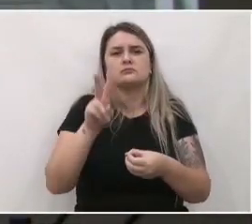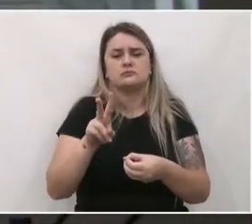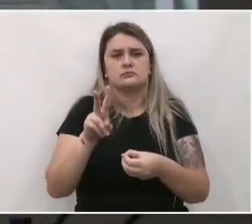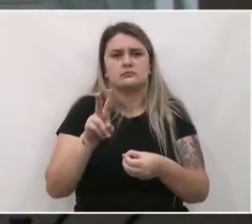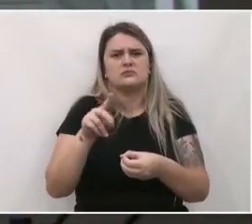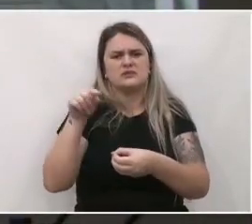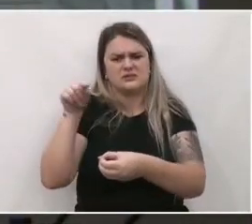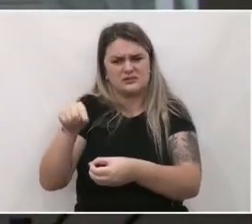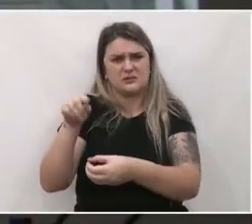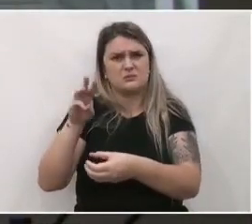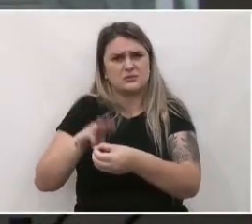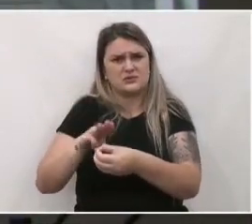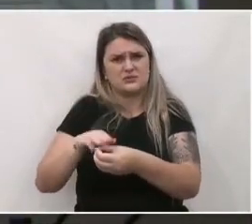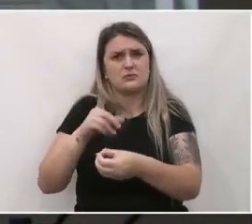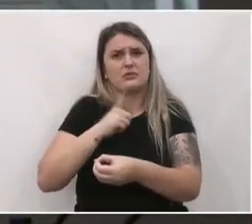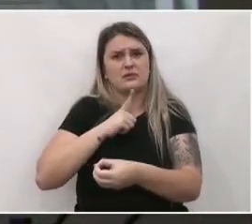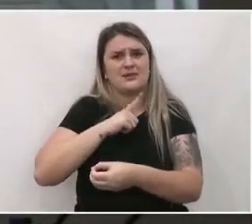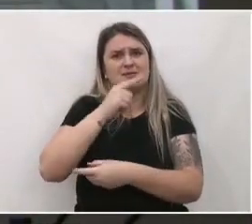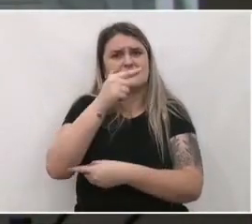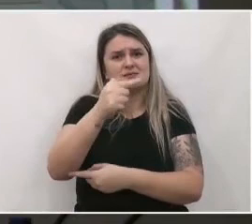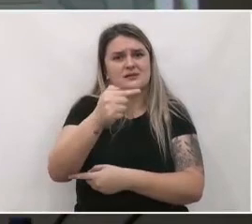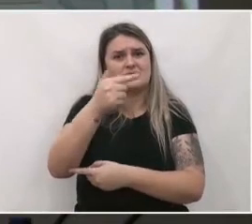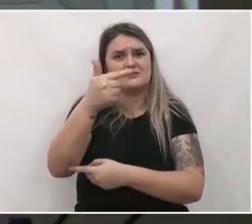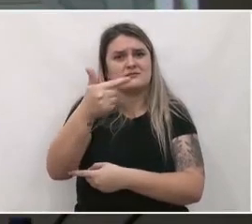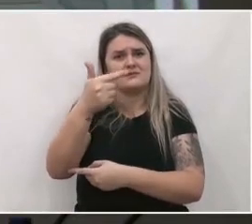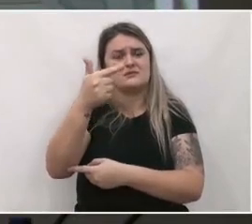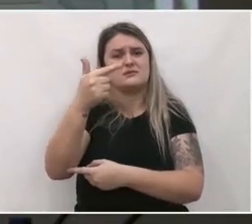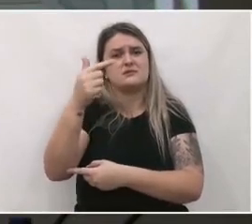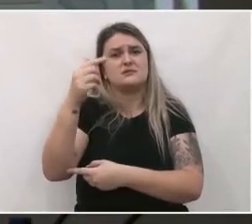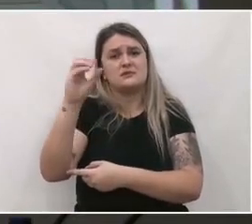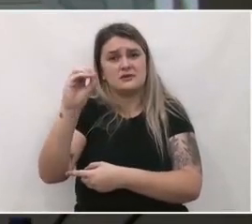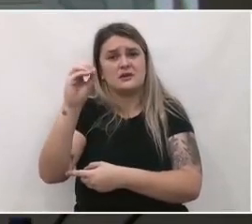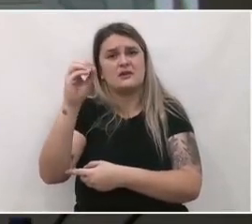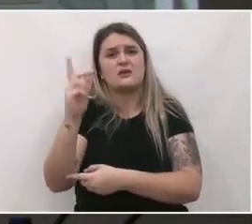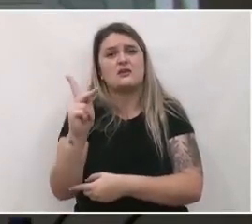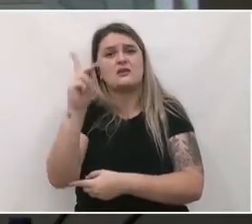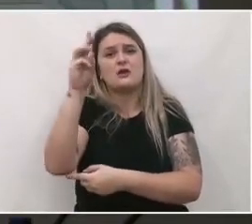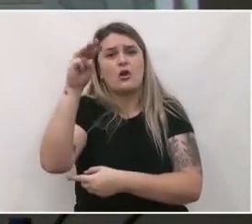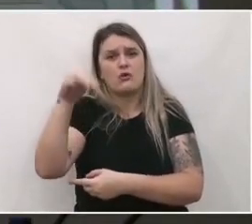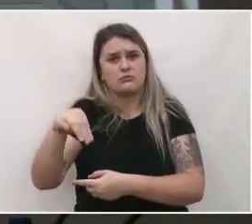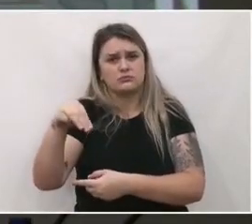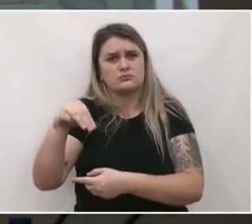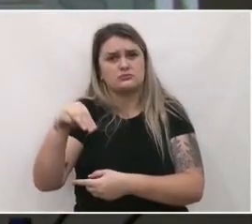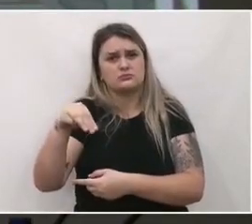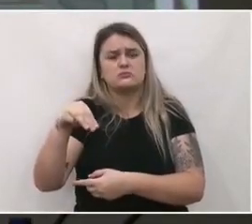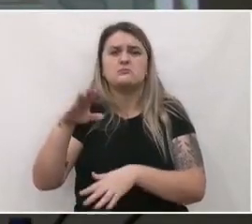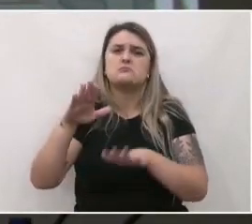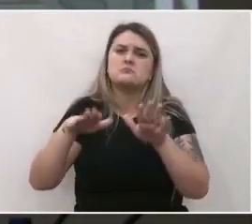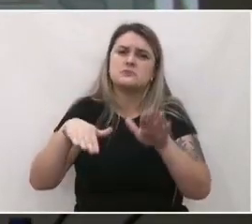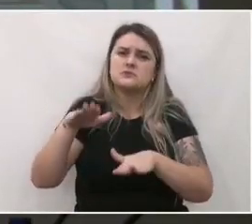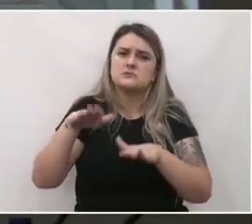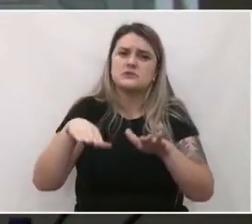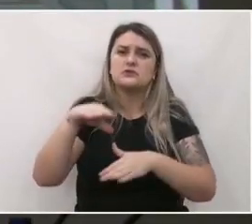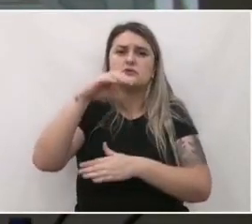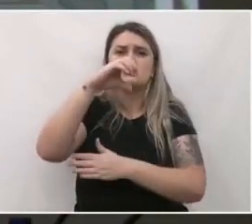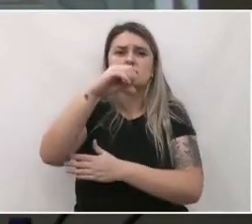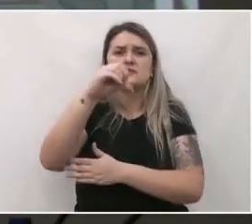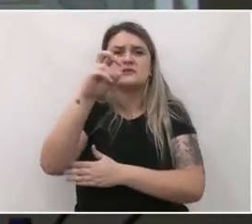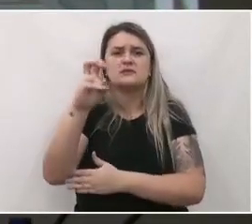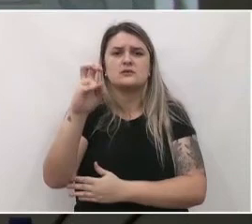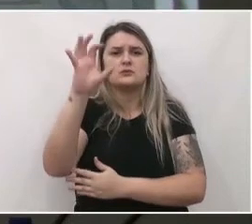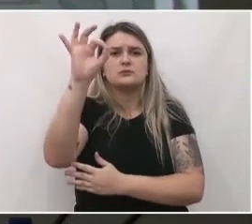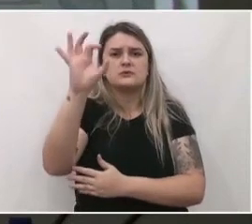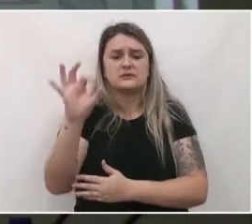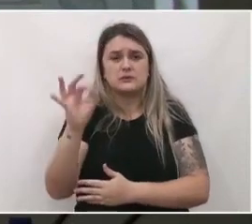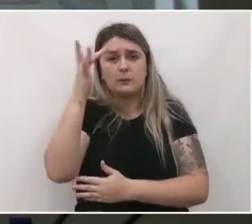É um município que tem aproximadamente 720 km², com uma urbanização de aproximadamente 95%,